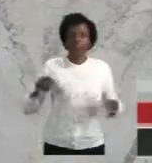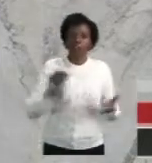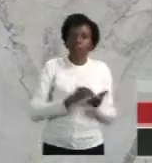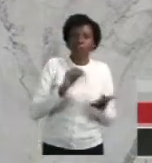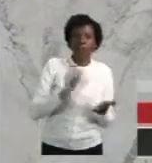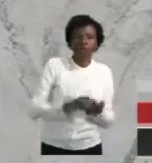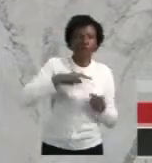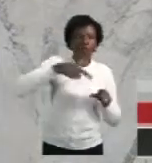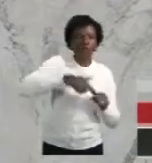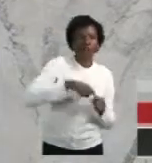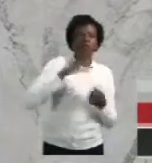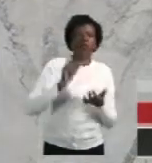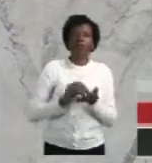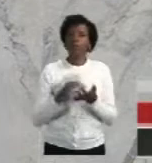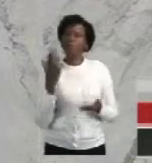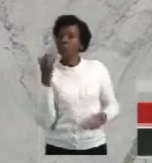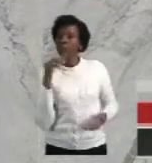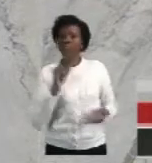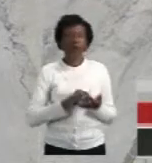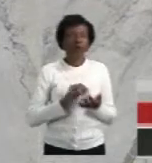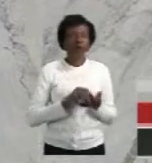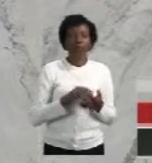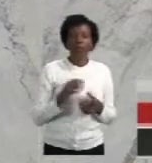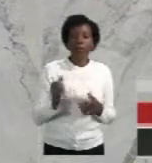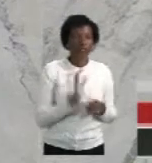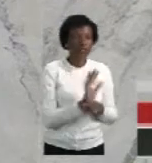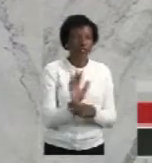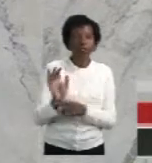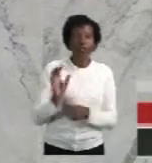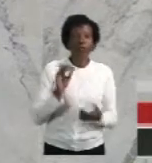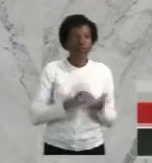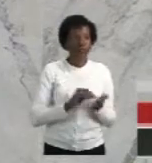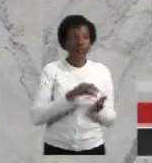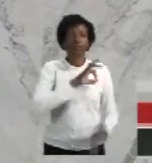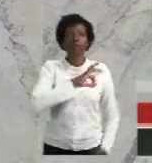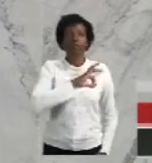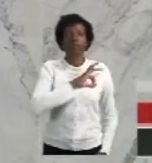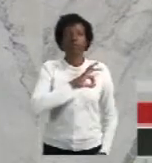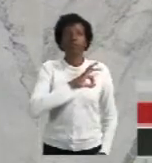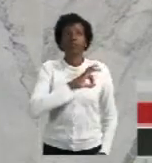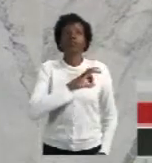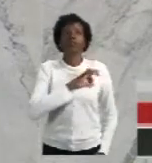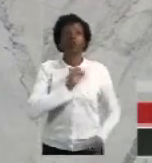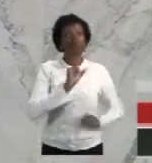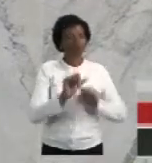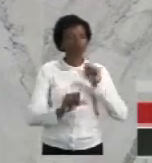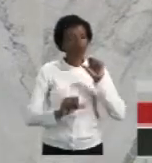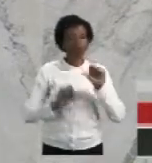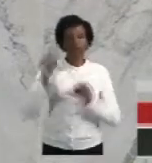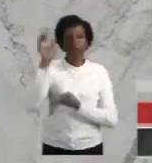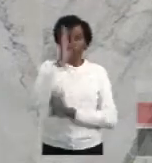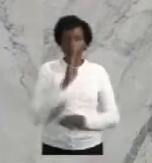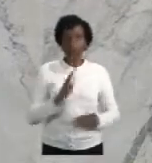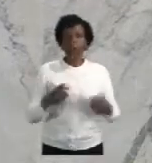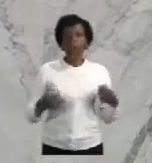falta de alimentos, falta de socorro, falta de polícia. Nós precisamos mudar o nosso Brasil. Muito obrigado, senhor presidente.